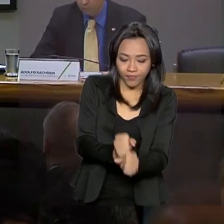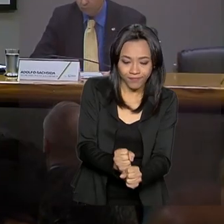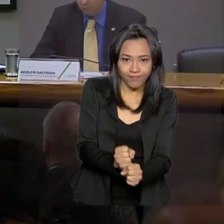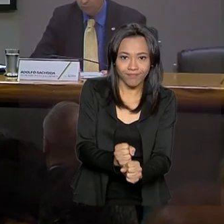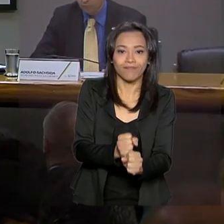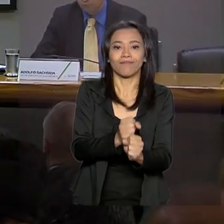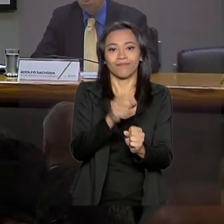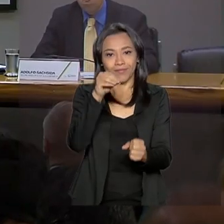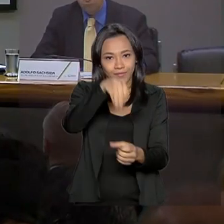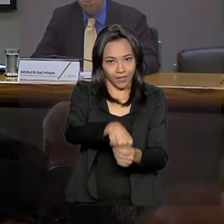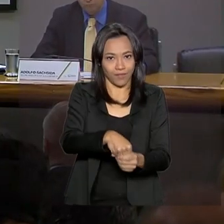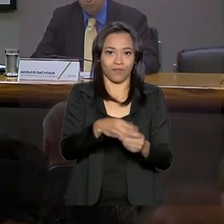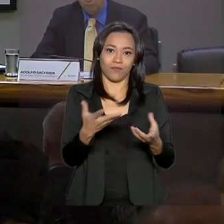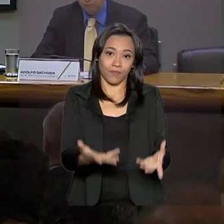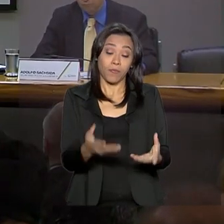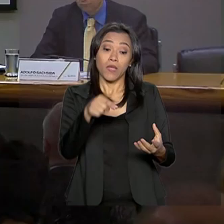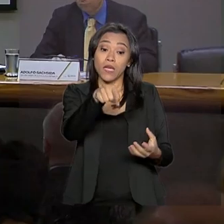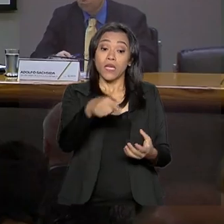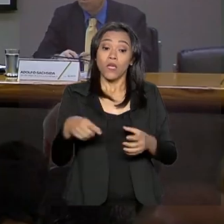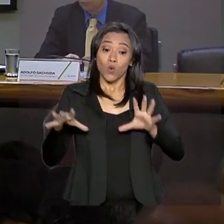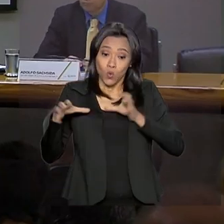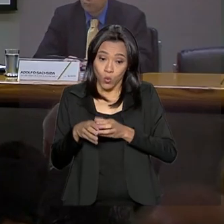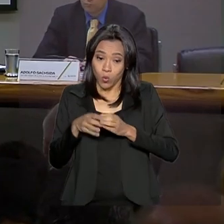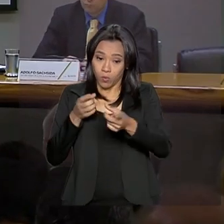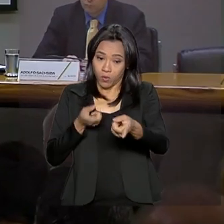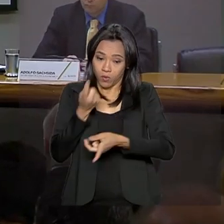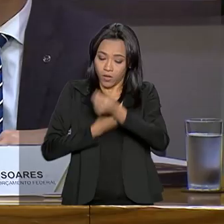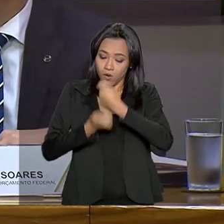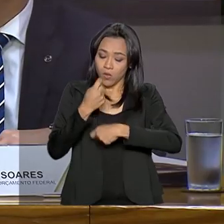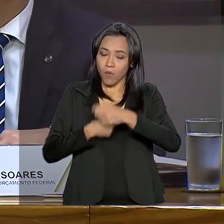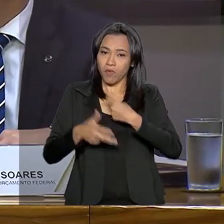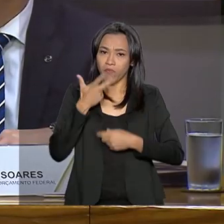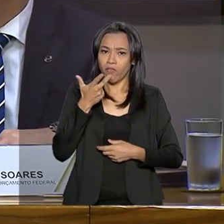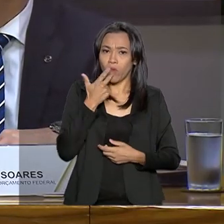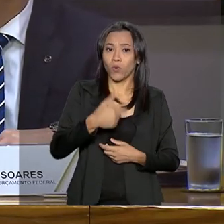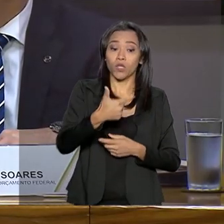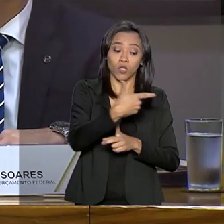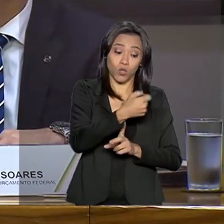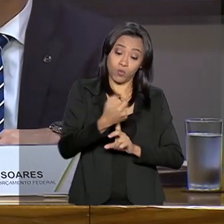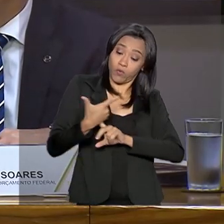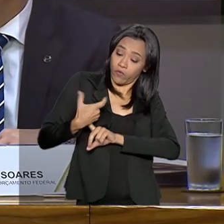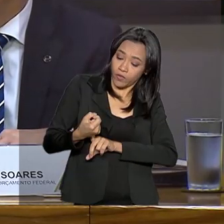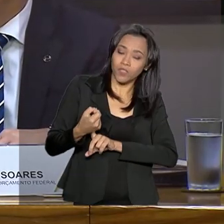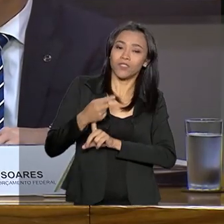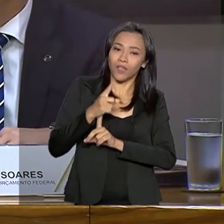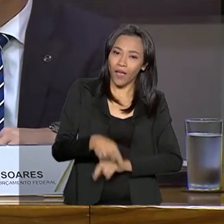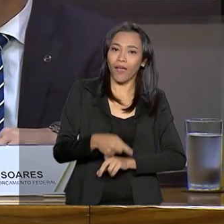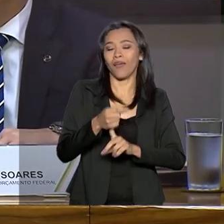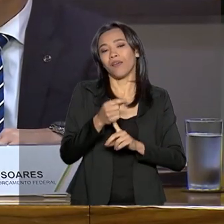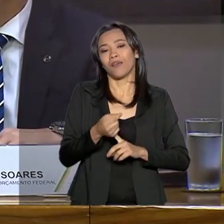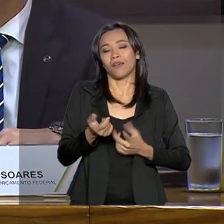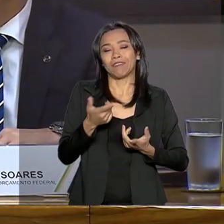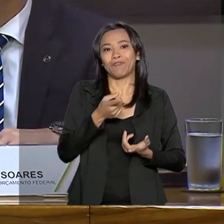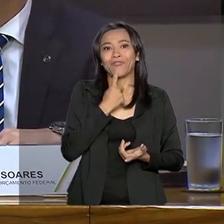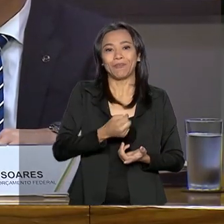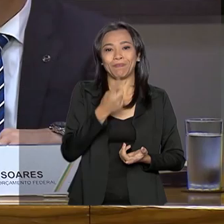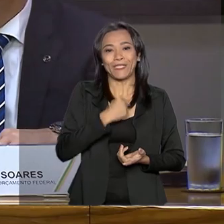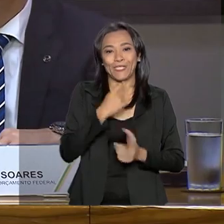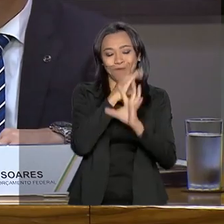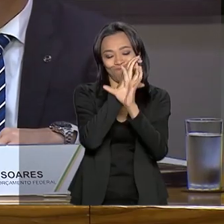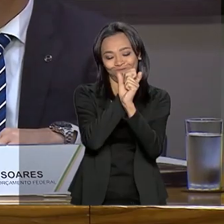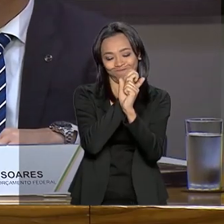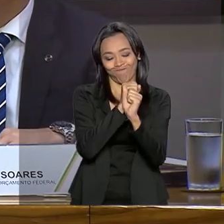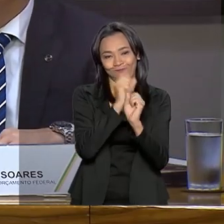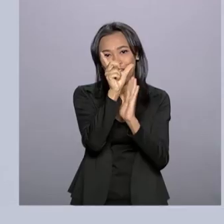Ainda segundo estimativas da equipe econômica, 2020 será mais um ano com as contas públicas do vermelho, o